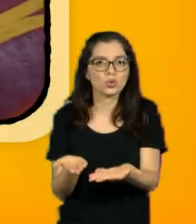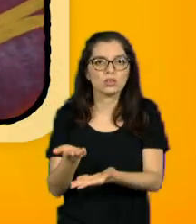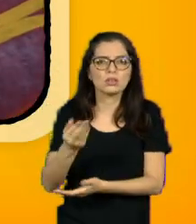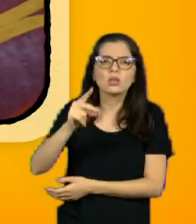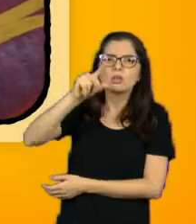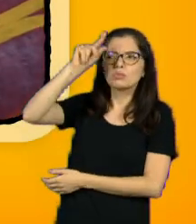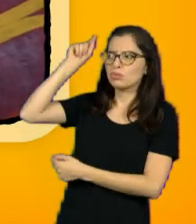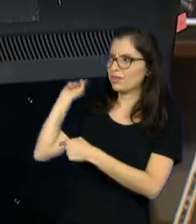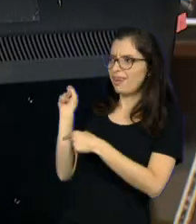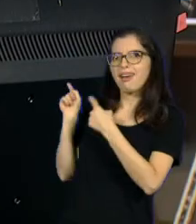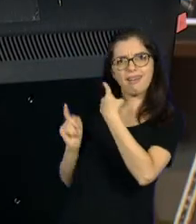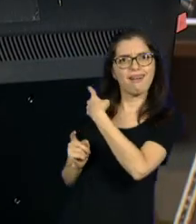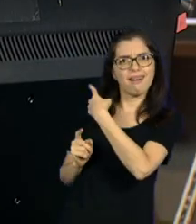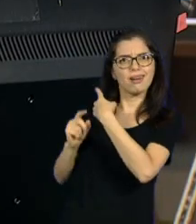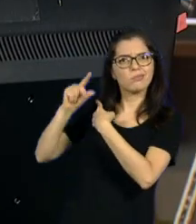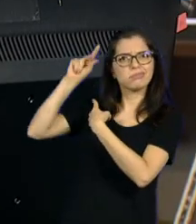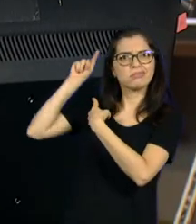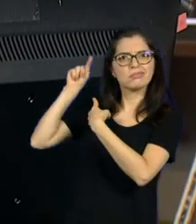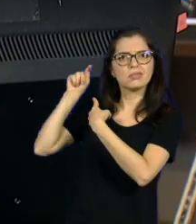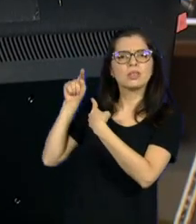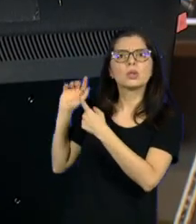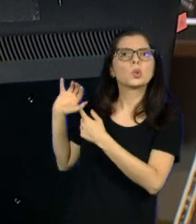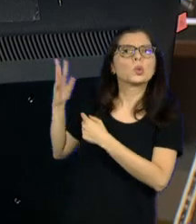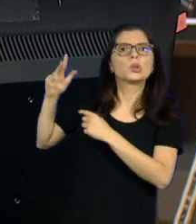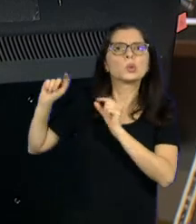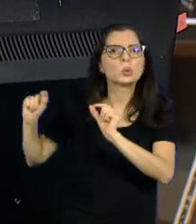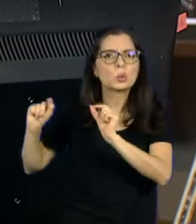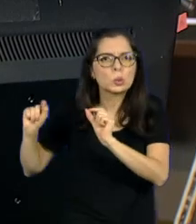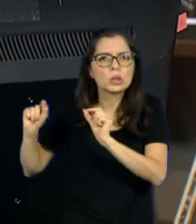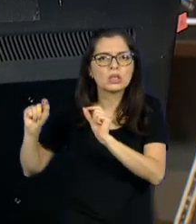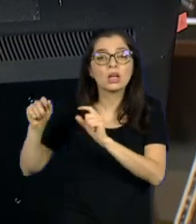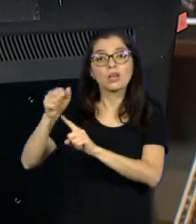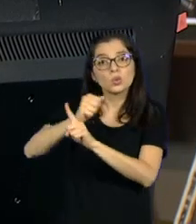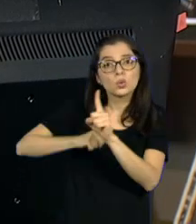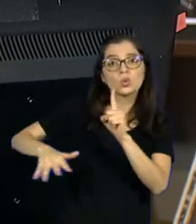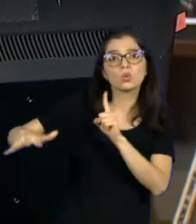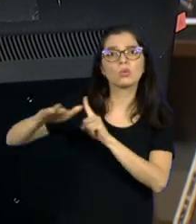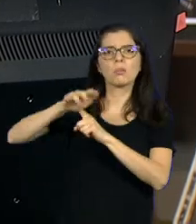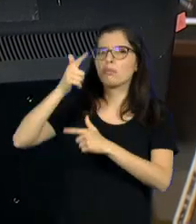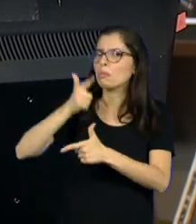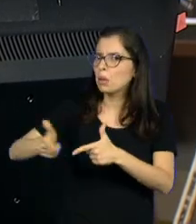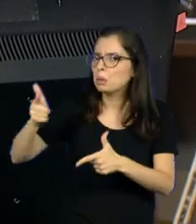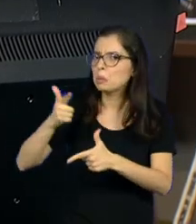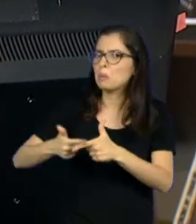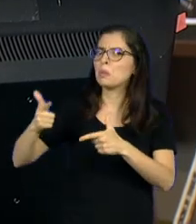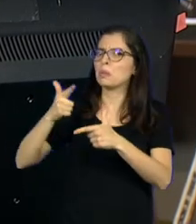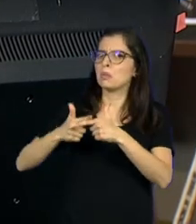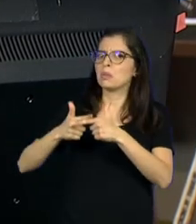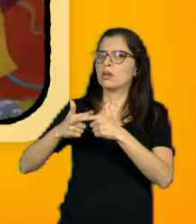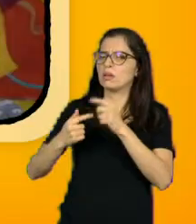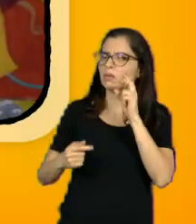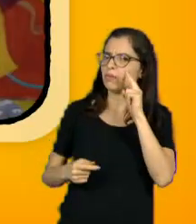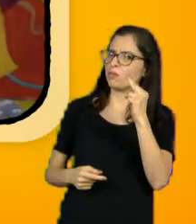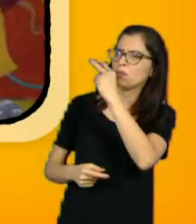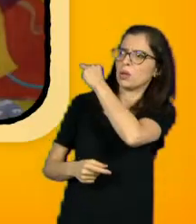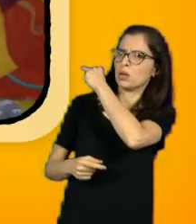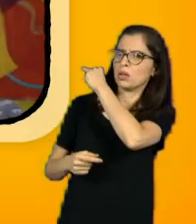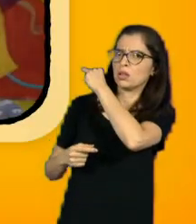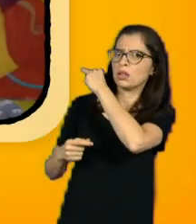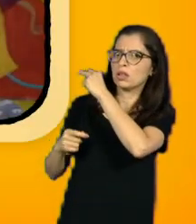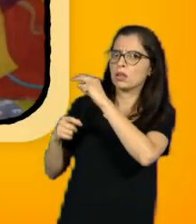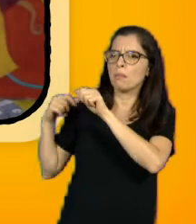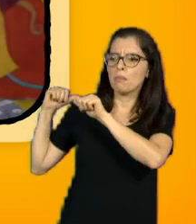conhece a história. Seja indignado com os problemas do mundo. A gente tem que pensar que é